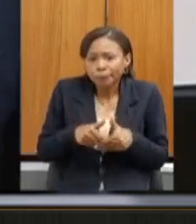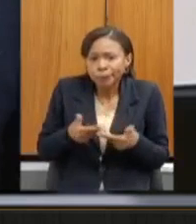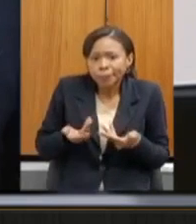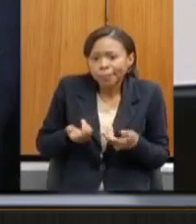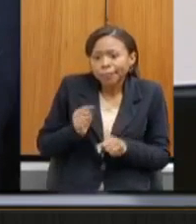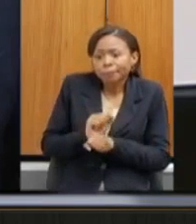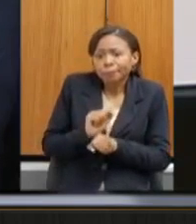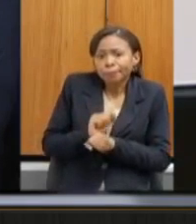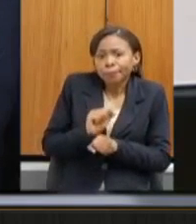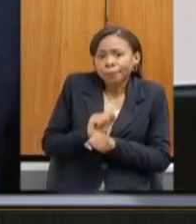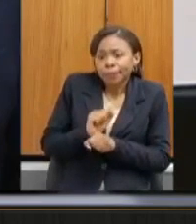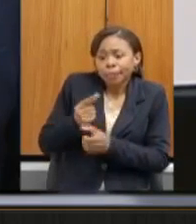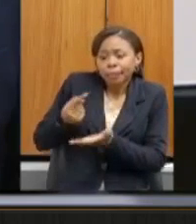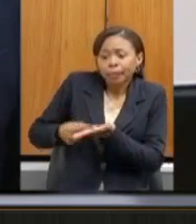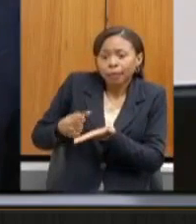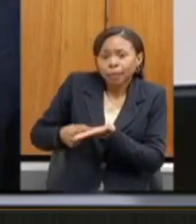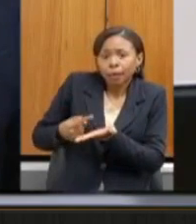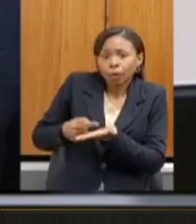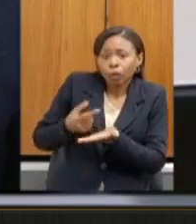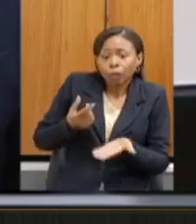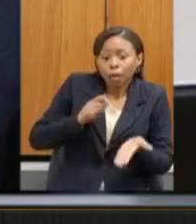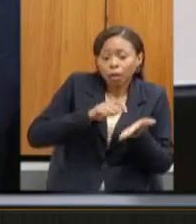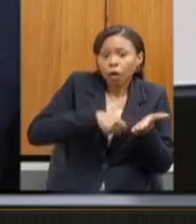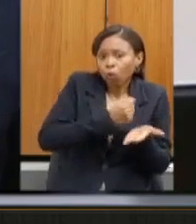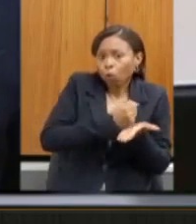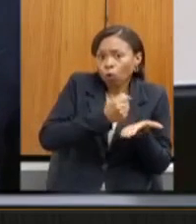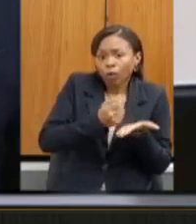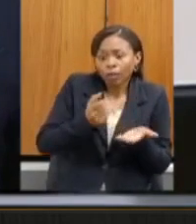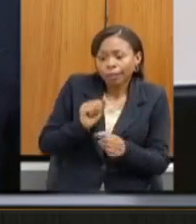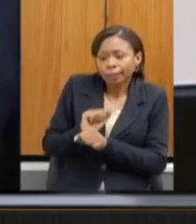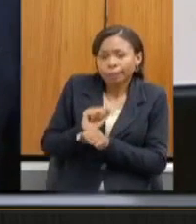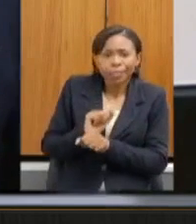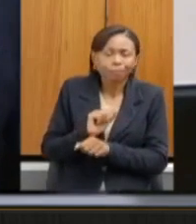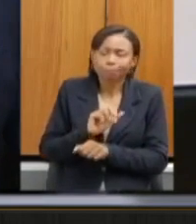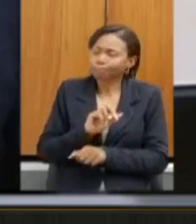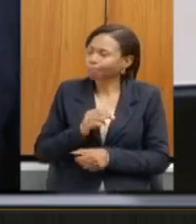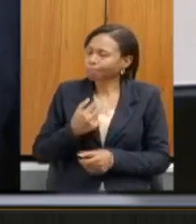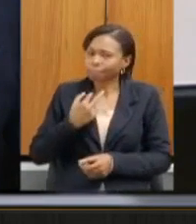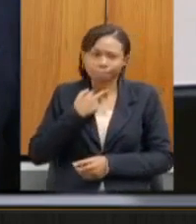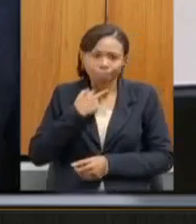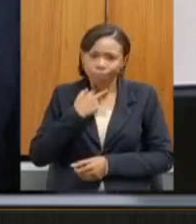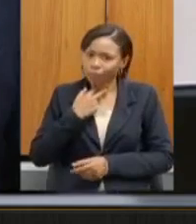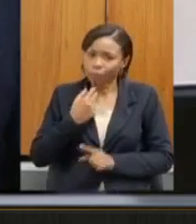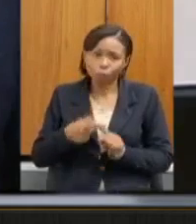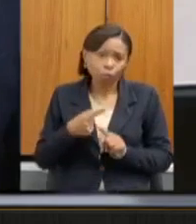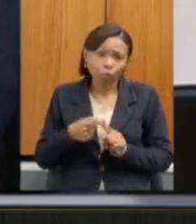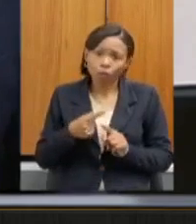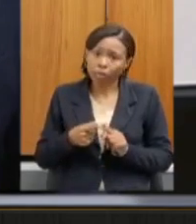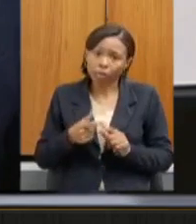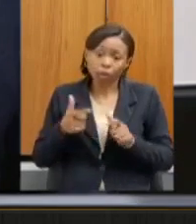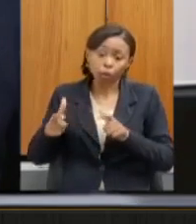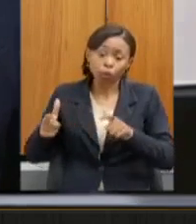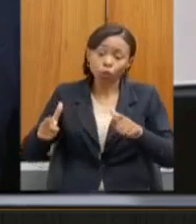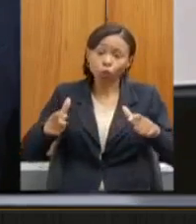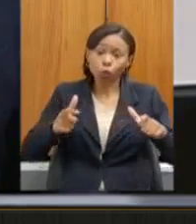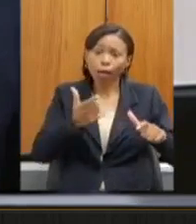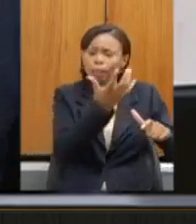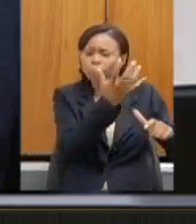contratar os brigadistas. O que está em jogo são as nossas unidades de conservação,